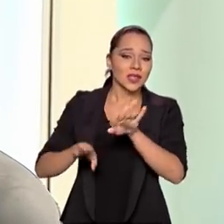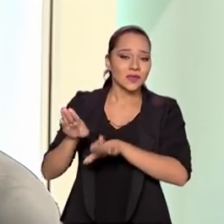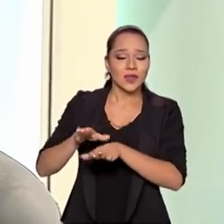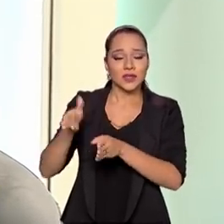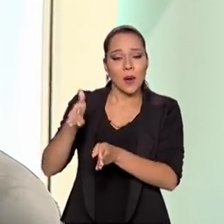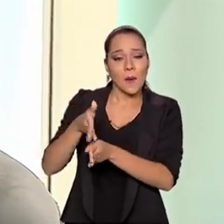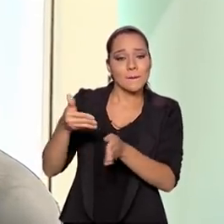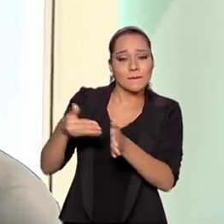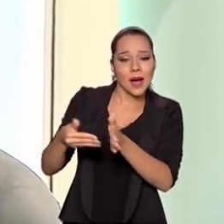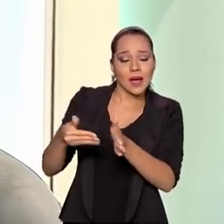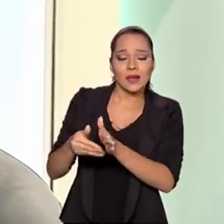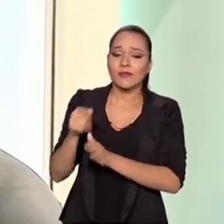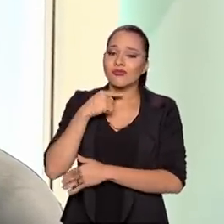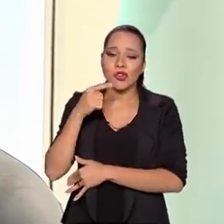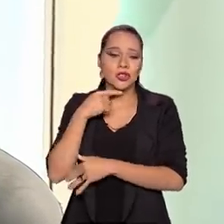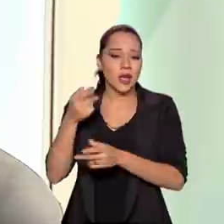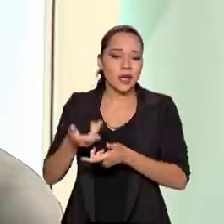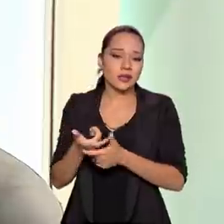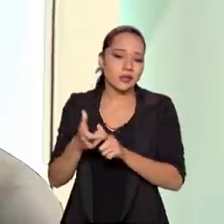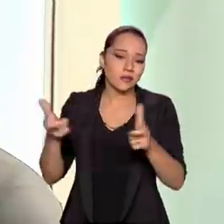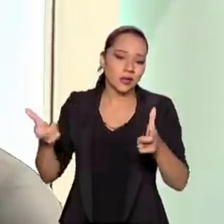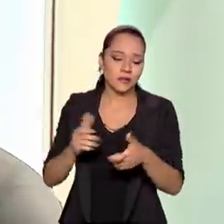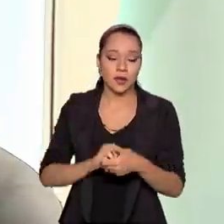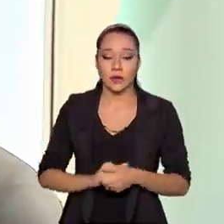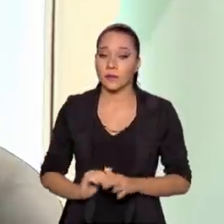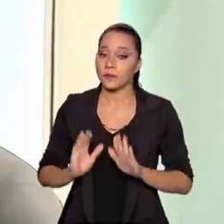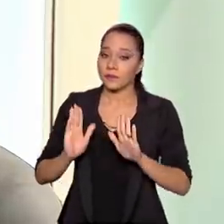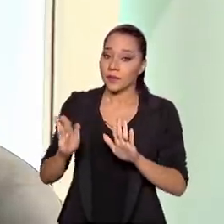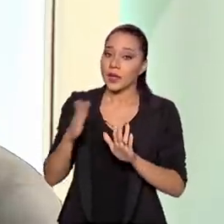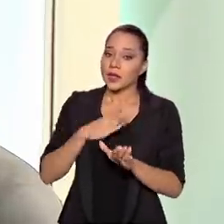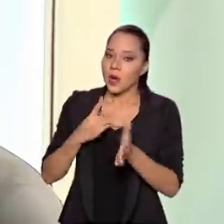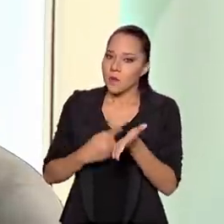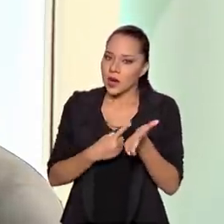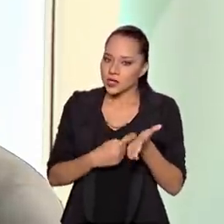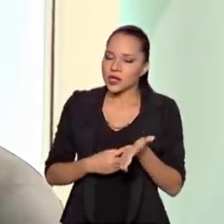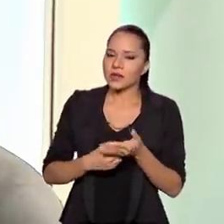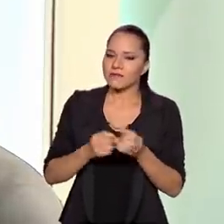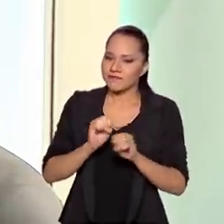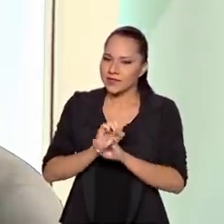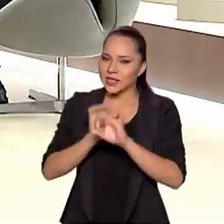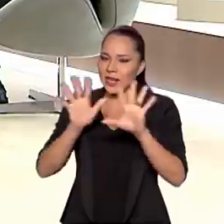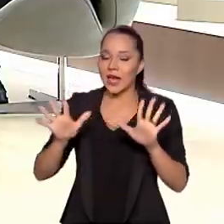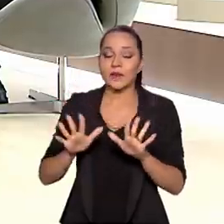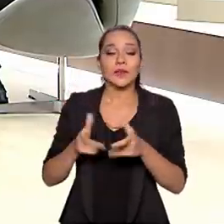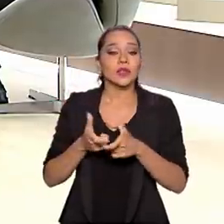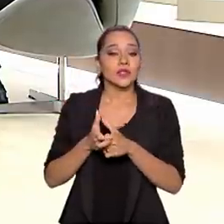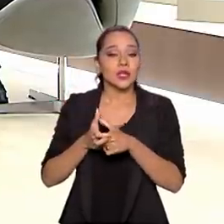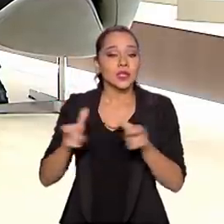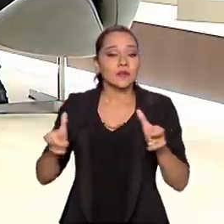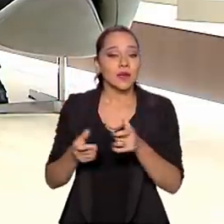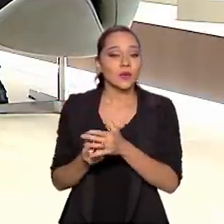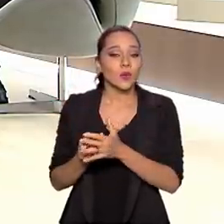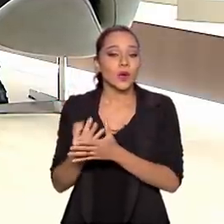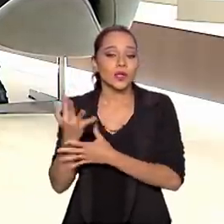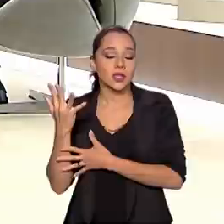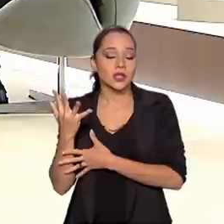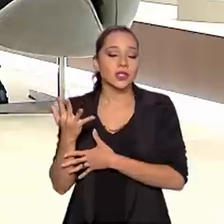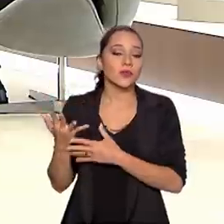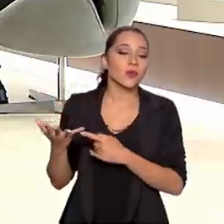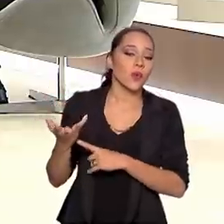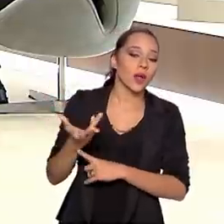uma barreira que impede esse crescimento. Mas nós temos uma agenda muito clara de crescimento quantitativo,